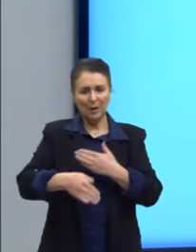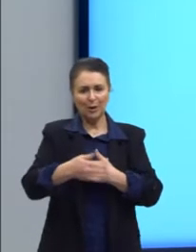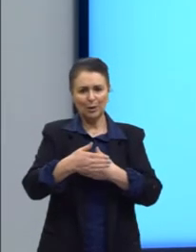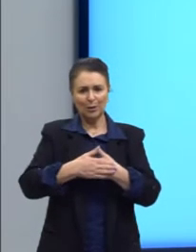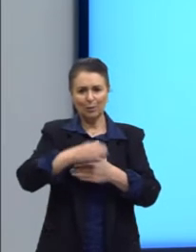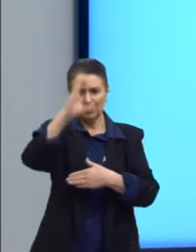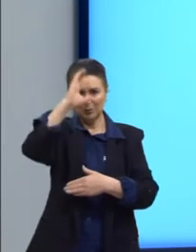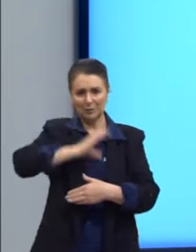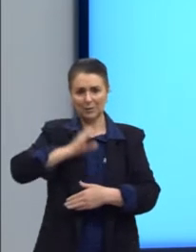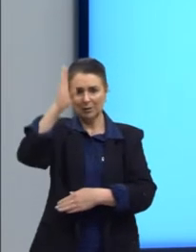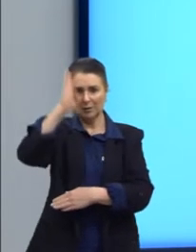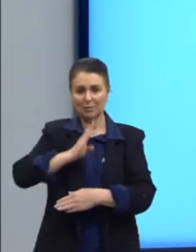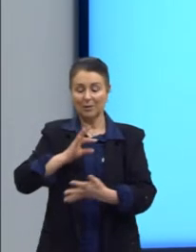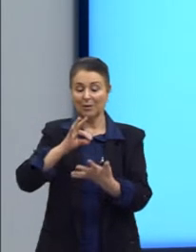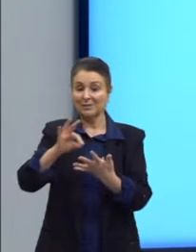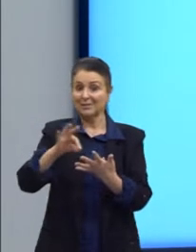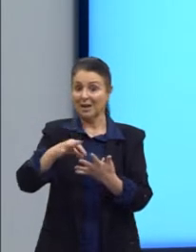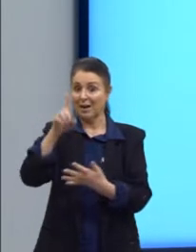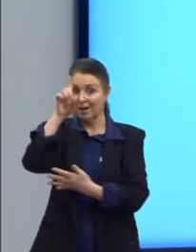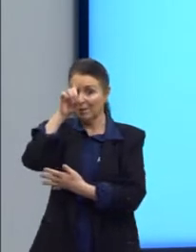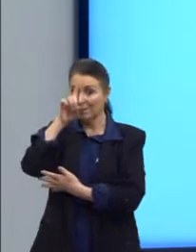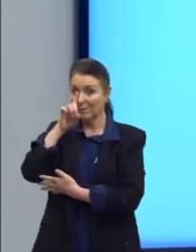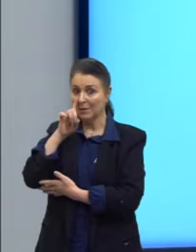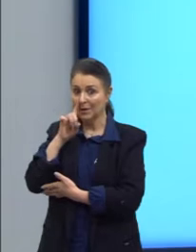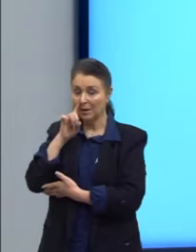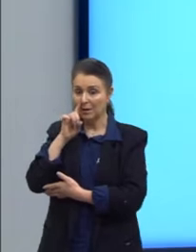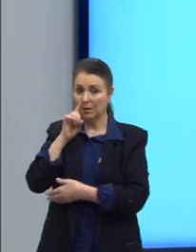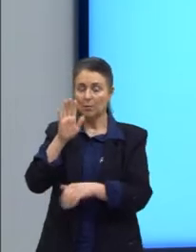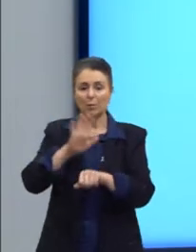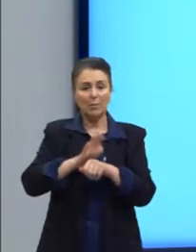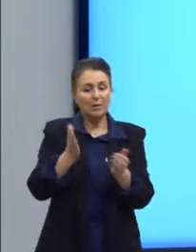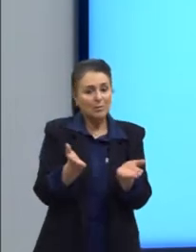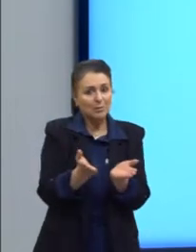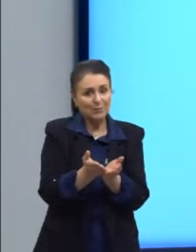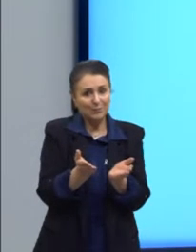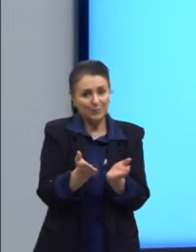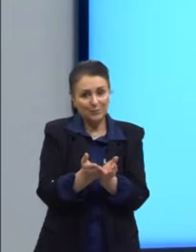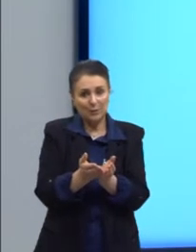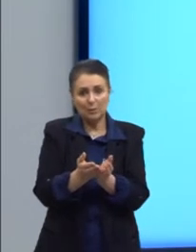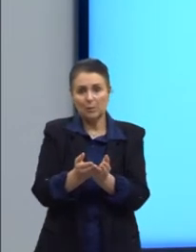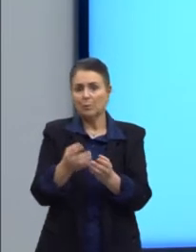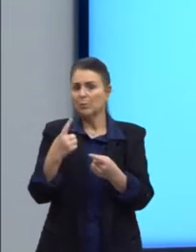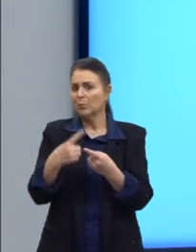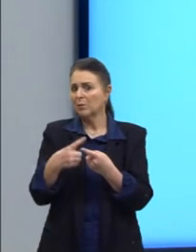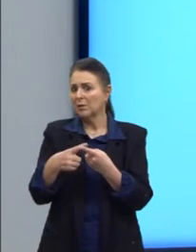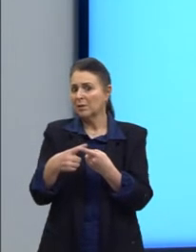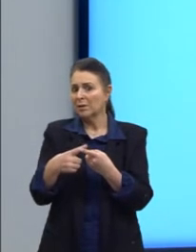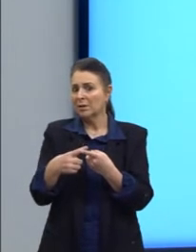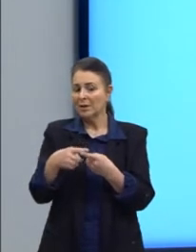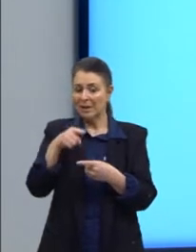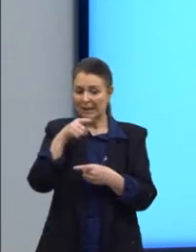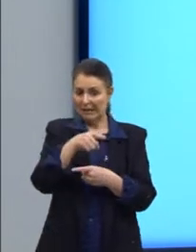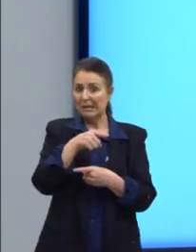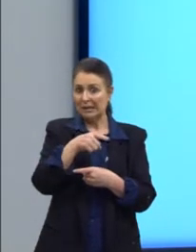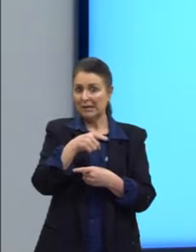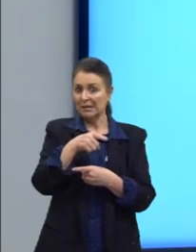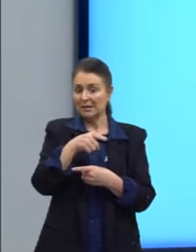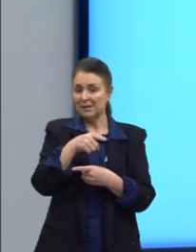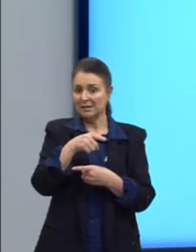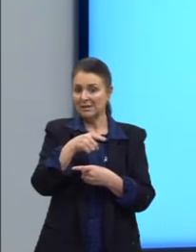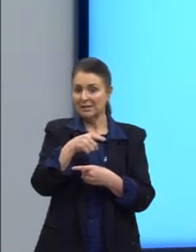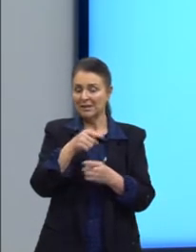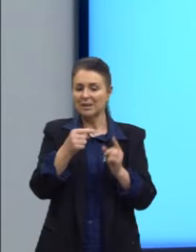Destacado em amarelo para nós. Os menos favorecidos e os quais. Por quê? Porque os quais está fazendo